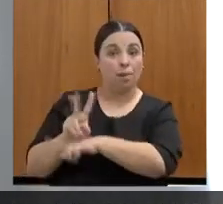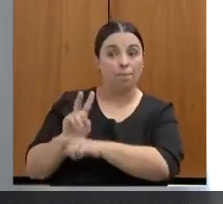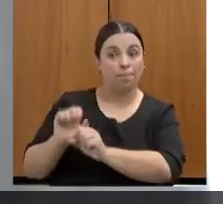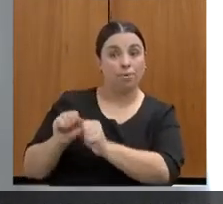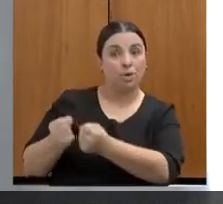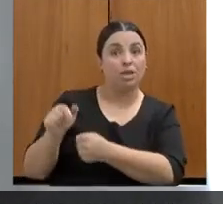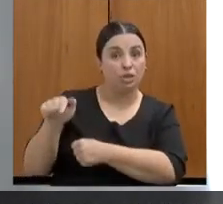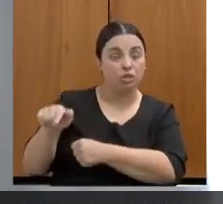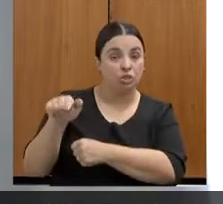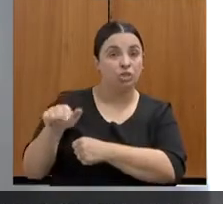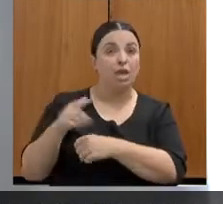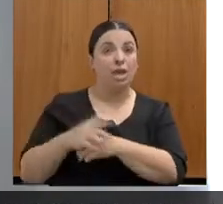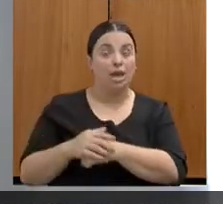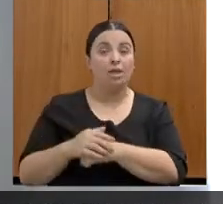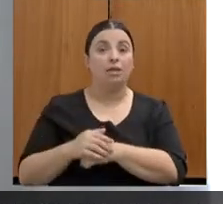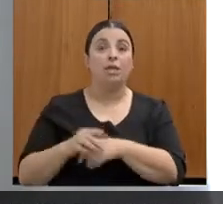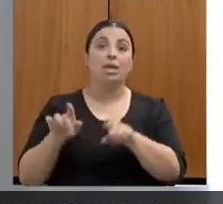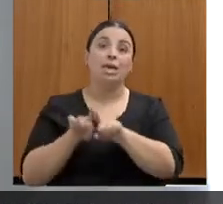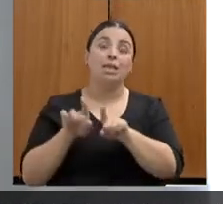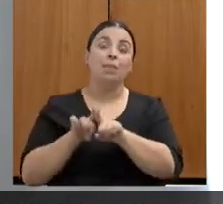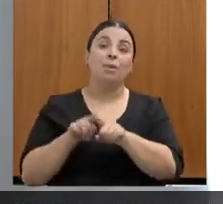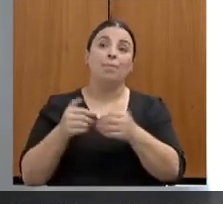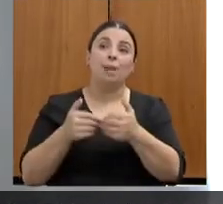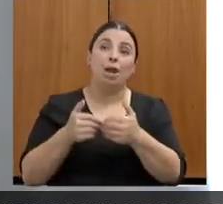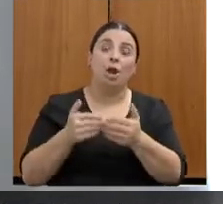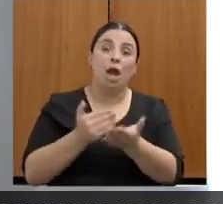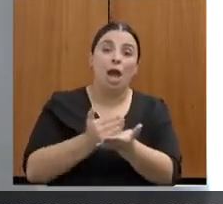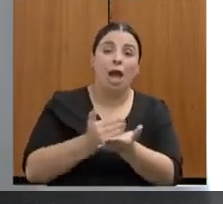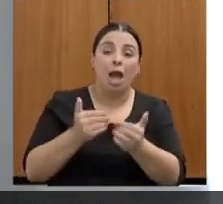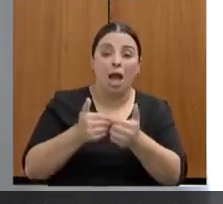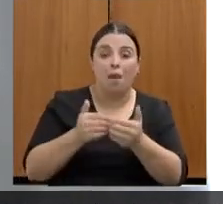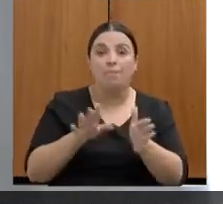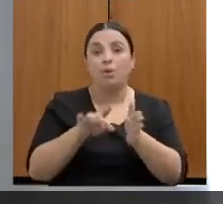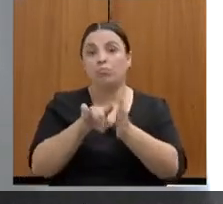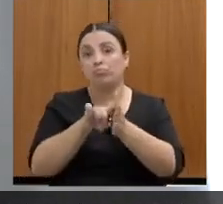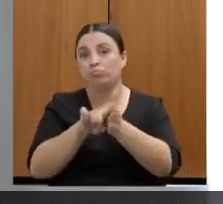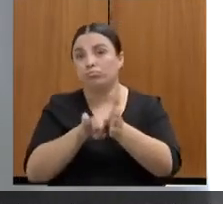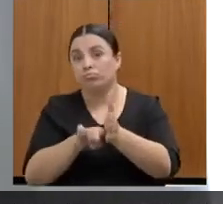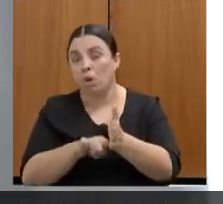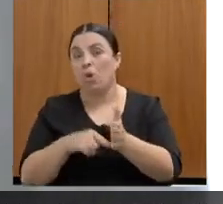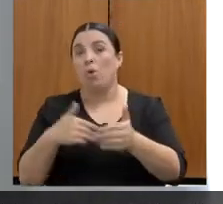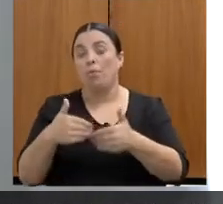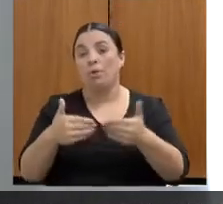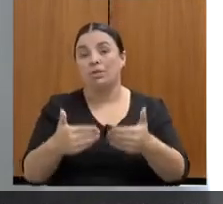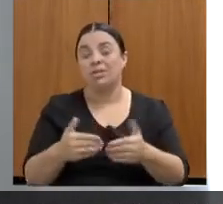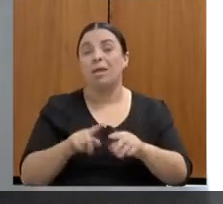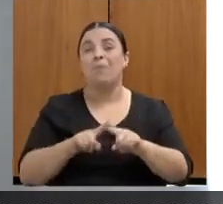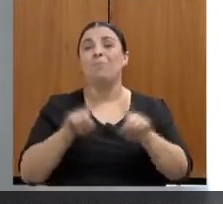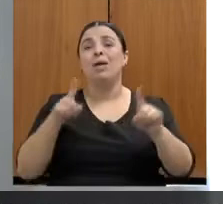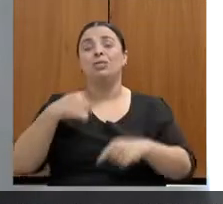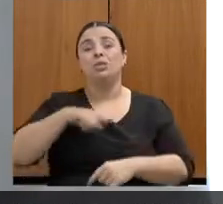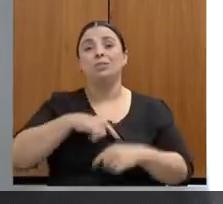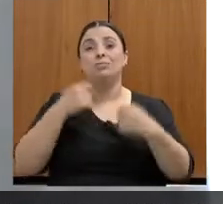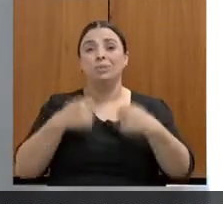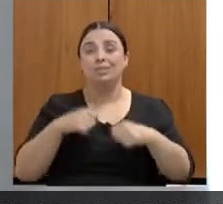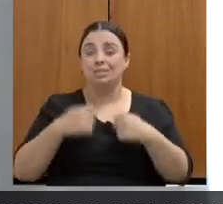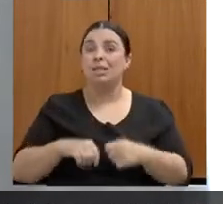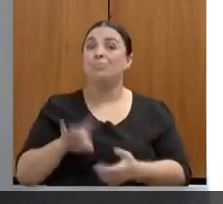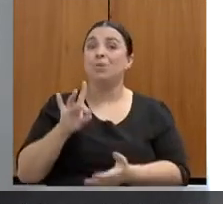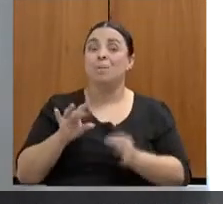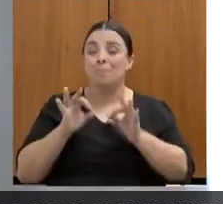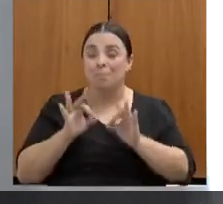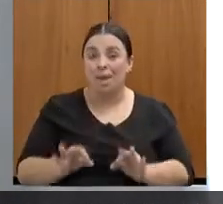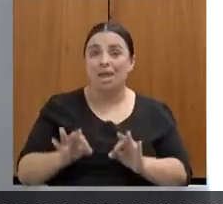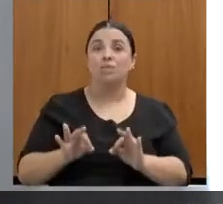A responsabilização desse agressor é importante. mas a gente precisa de toda uma articulação, de